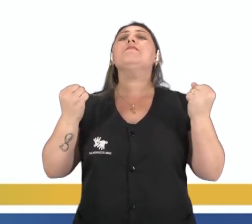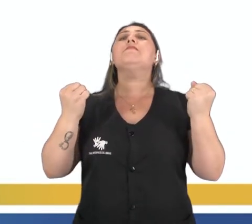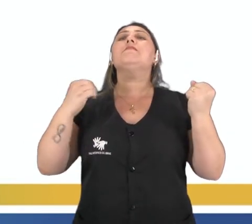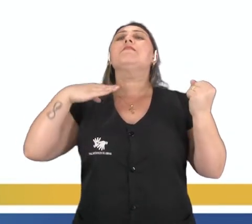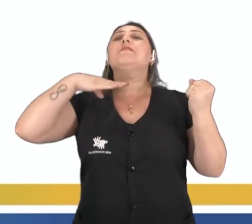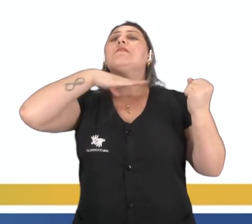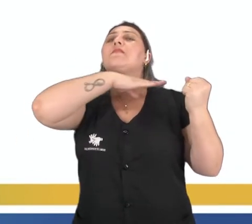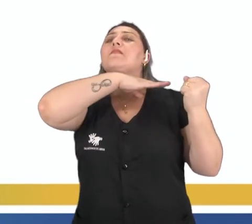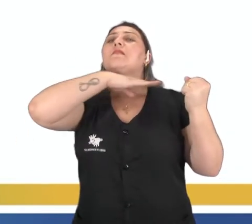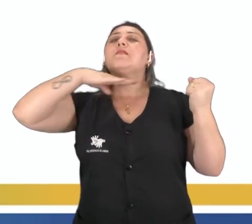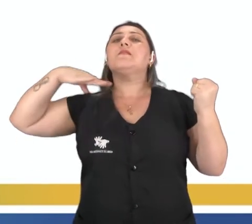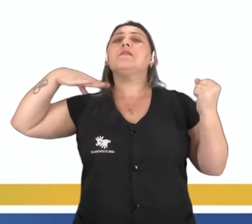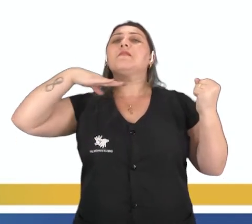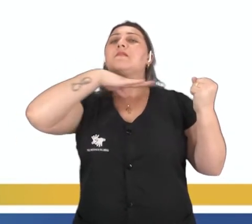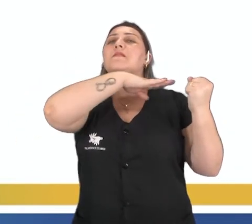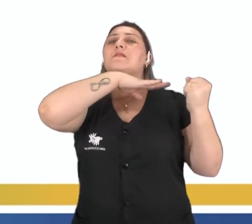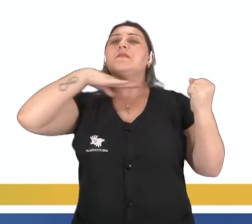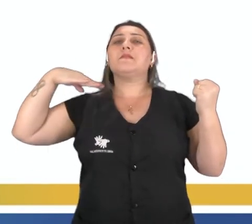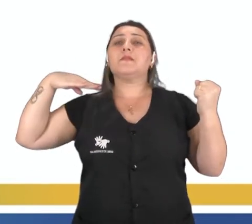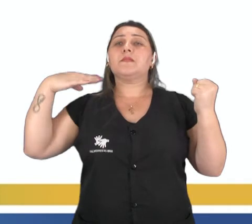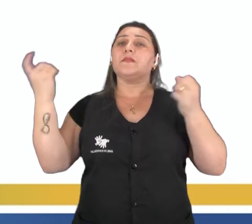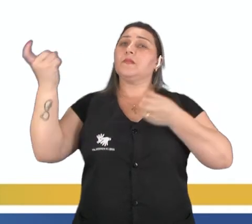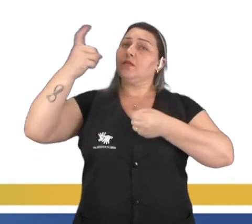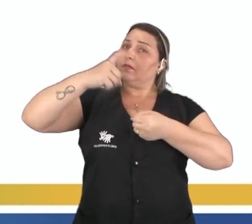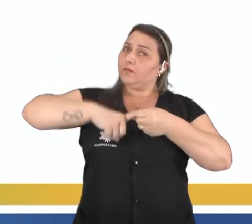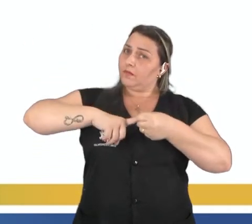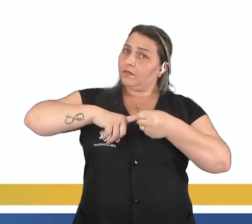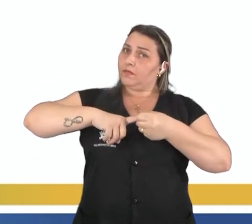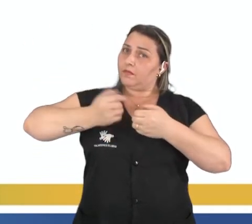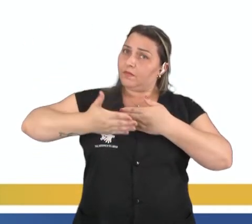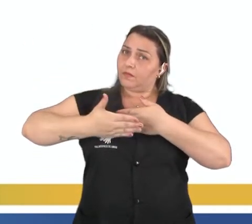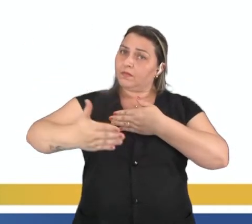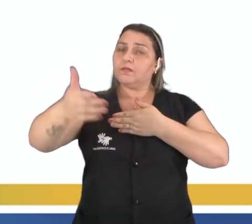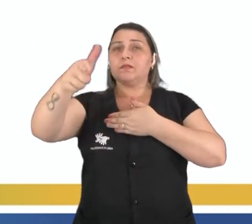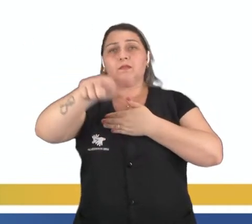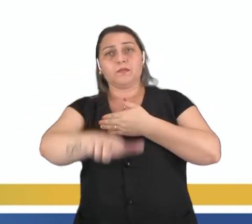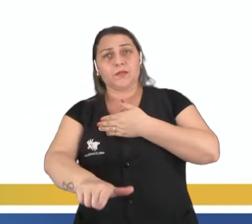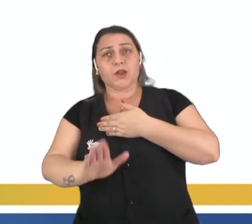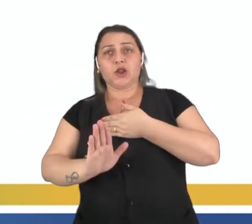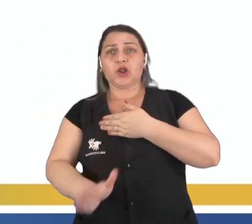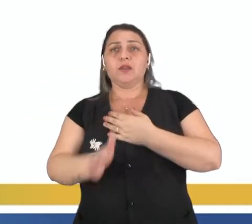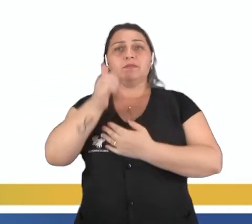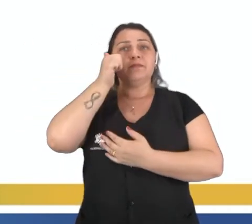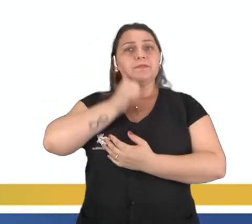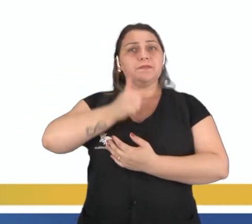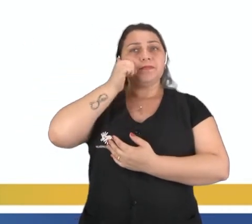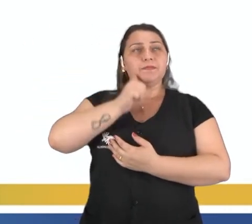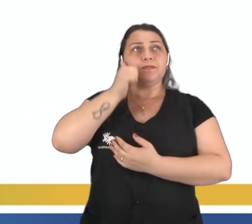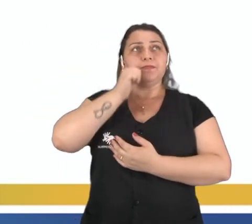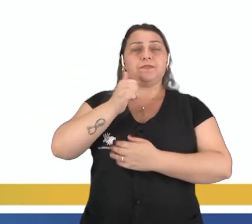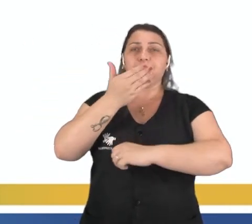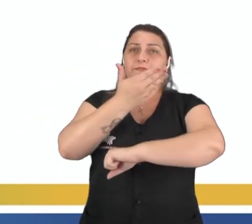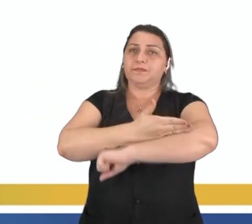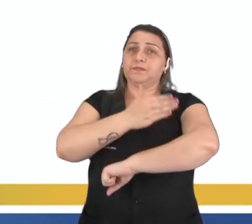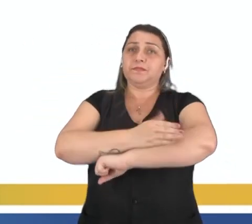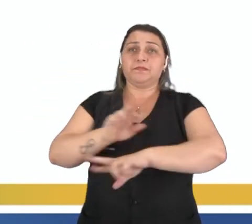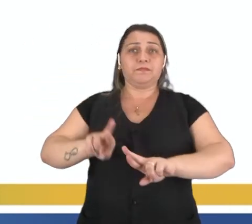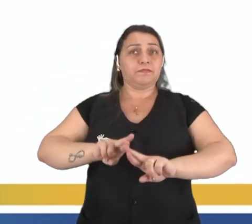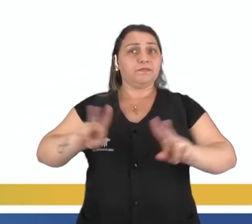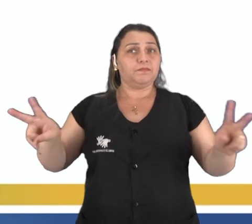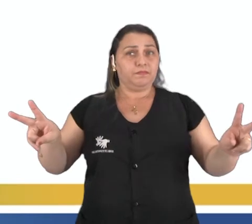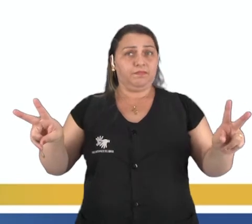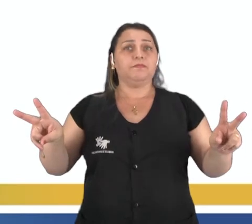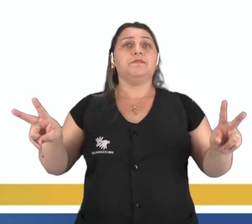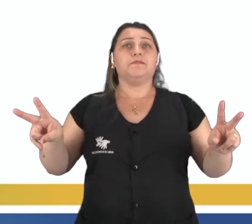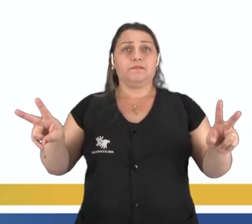queixo ultrapasse o nível da barra E volta à posição inicial Já para o sexo feminino esse teste é diferenciado